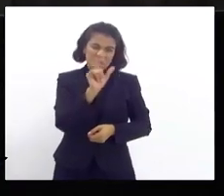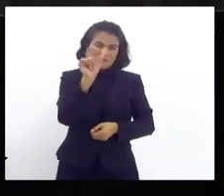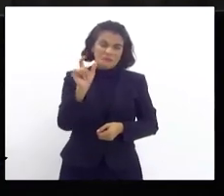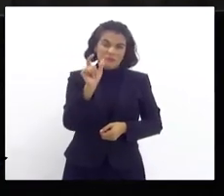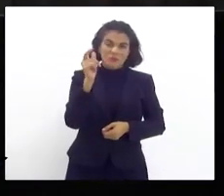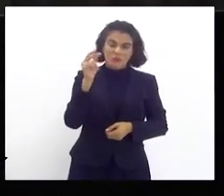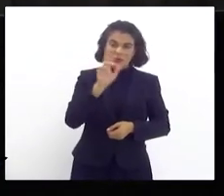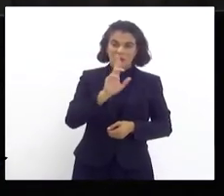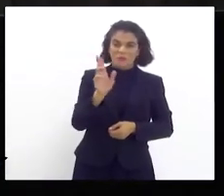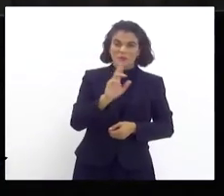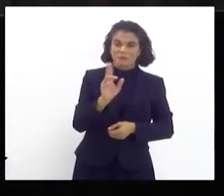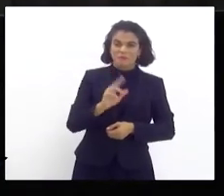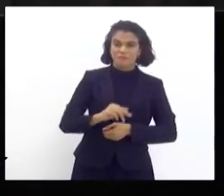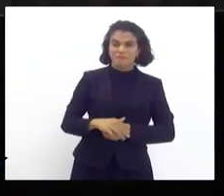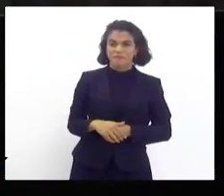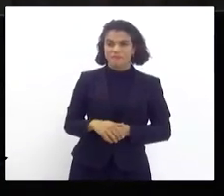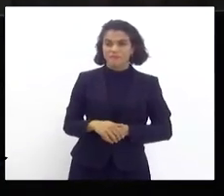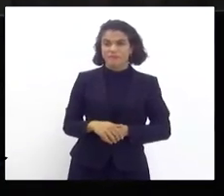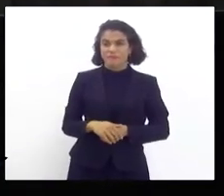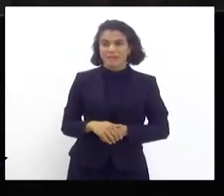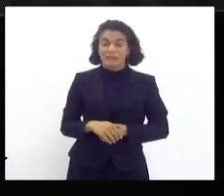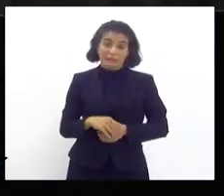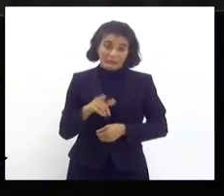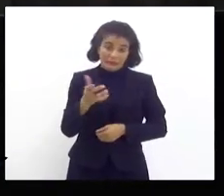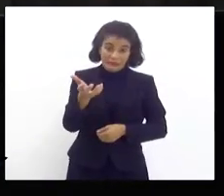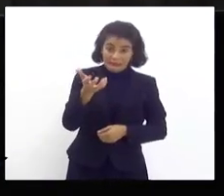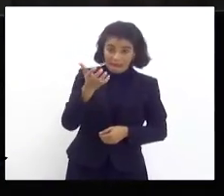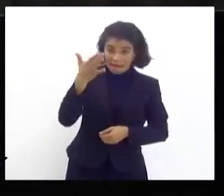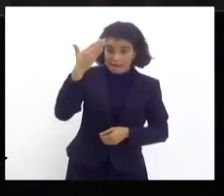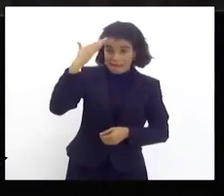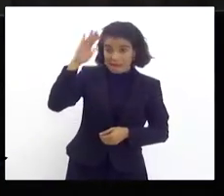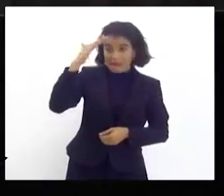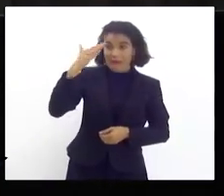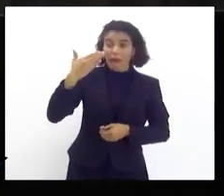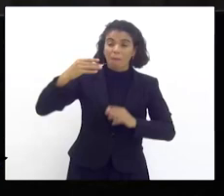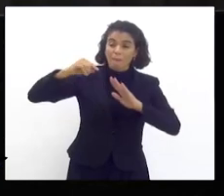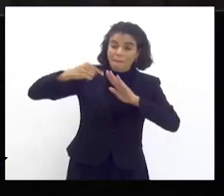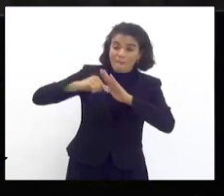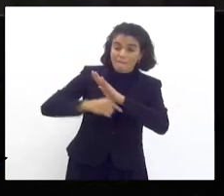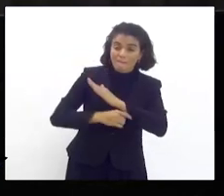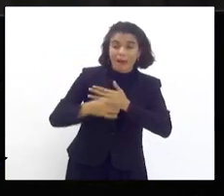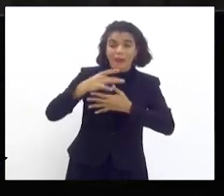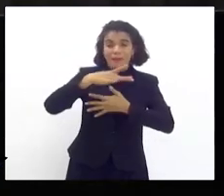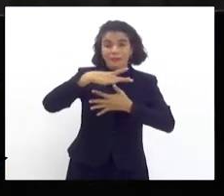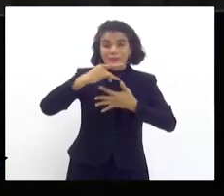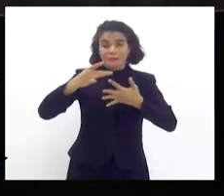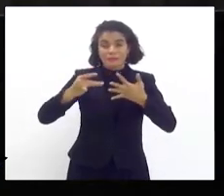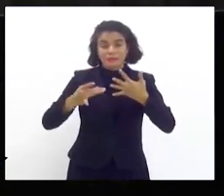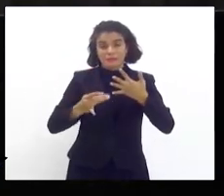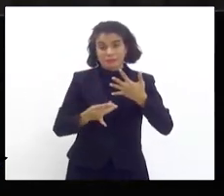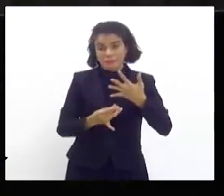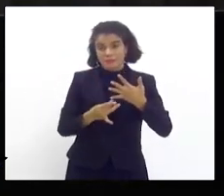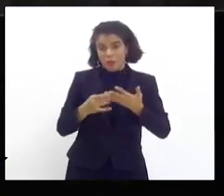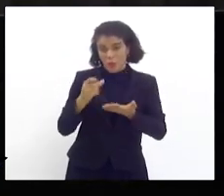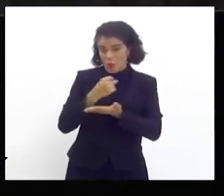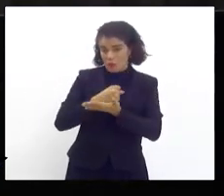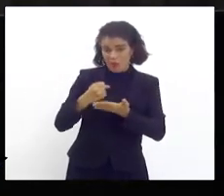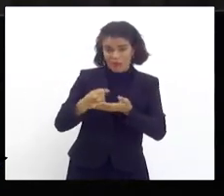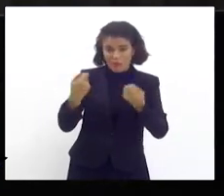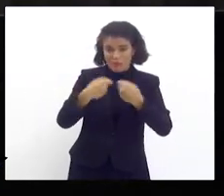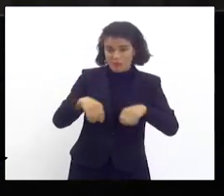E ela se reportou dizendo, deputada, se a senhora quiser entender com mais profundidade, nós vamos contratar uma pessoa. Não precisa contratar ninguém.